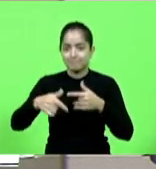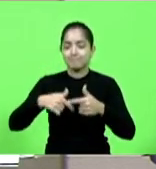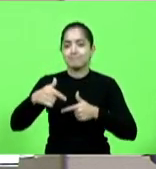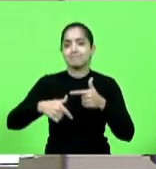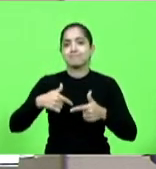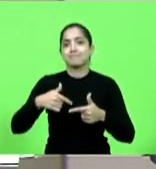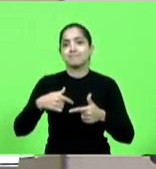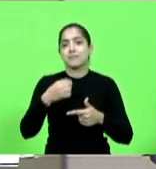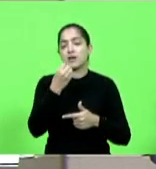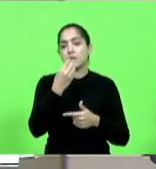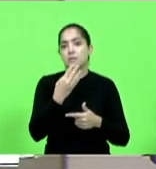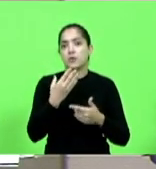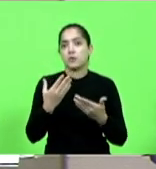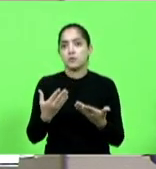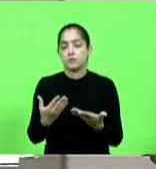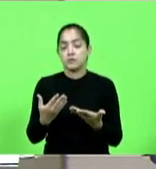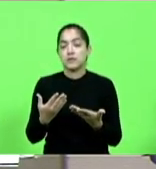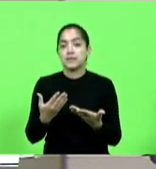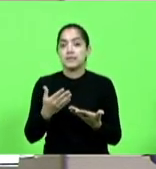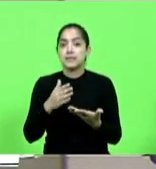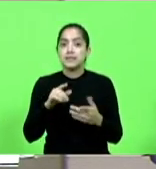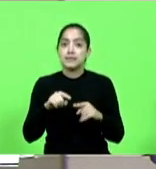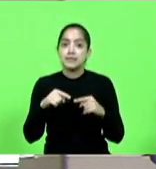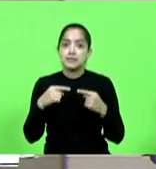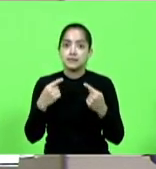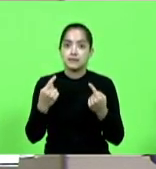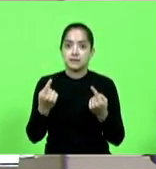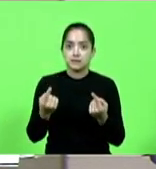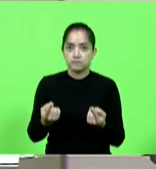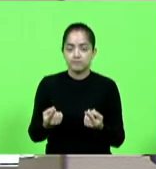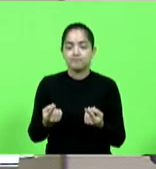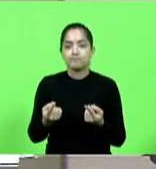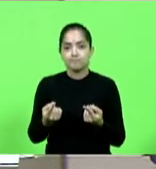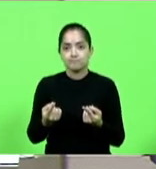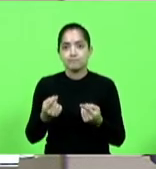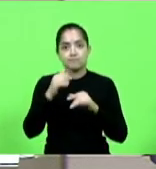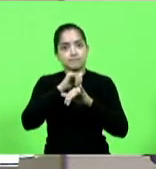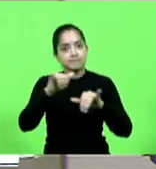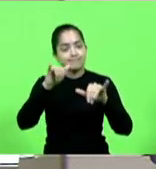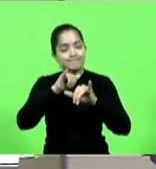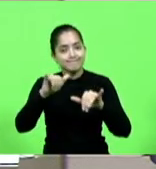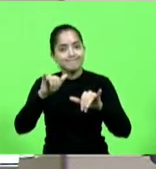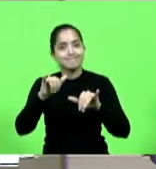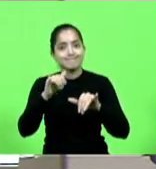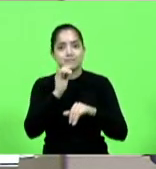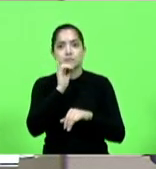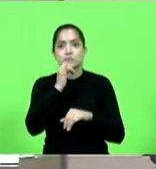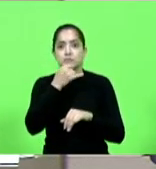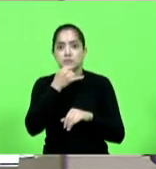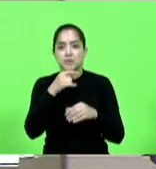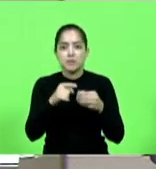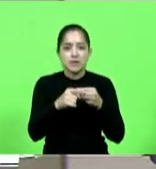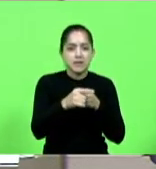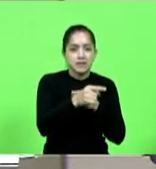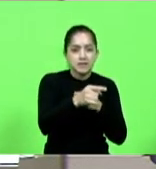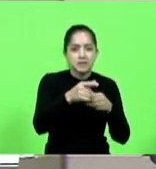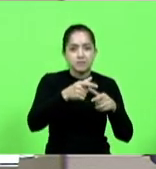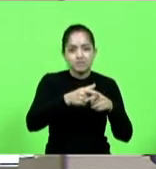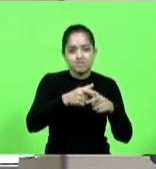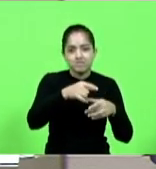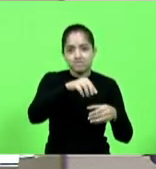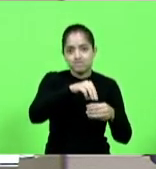extraordinário mas além disso também ela serviu para levar aquela notícia triste porque lá no interior nos municípios pequenos